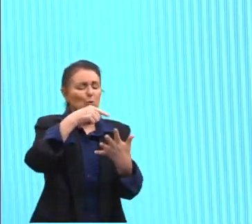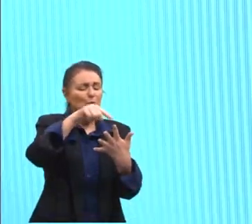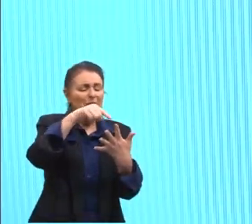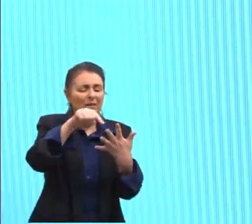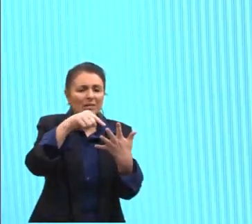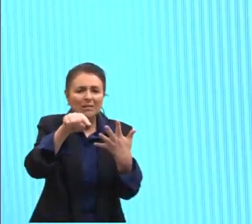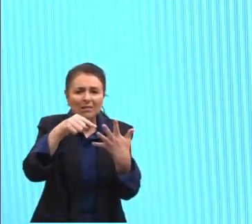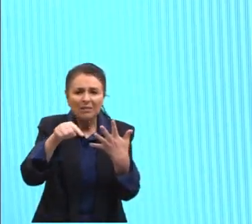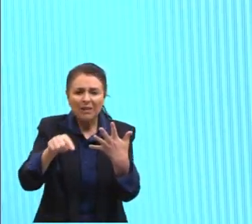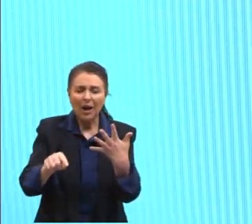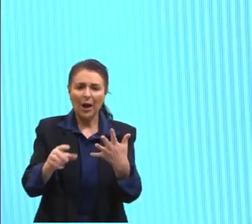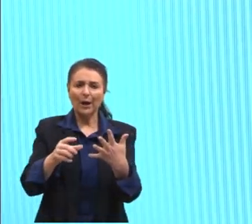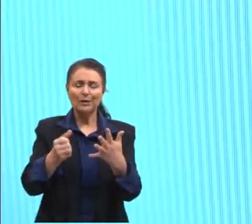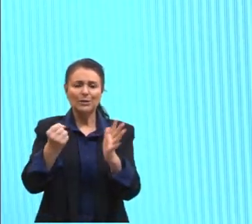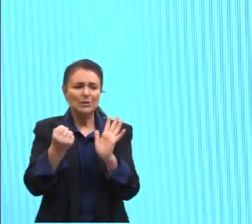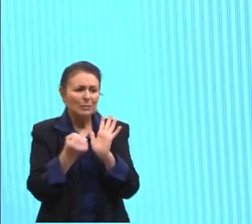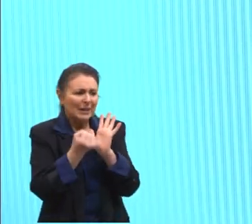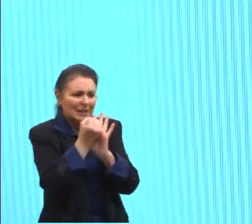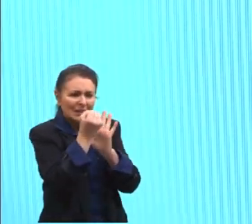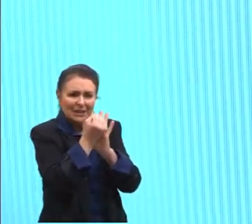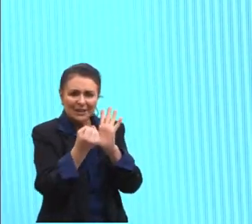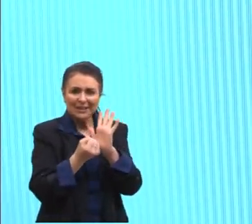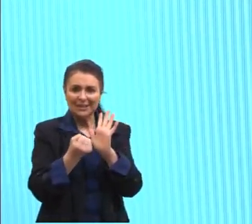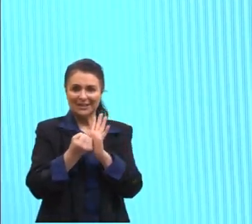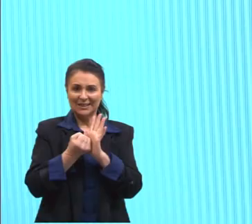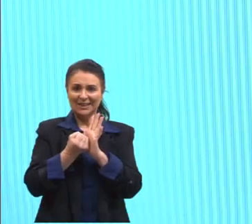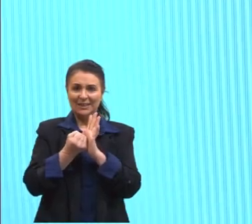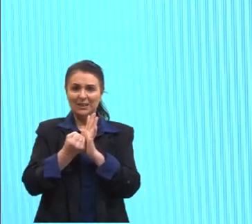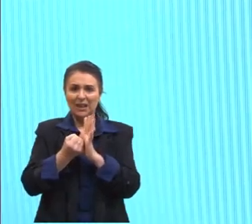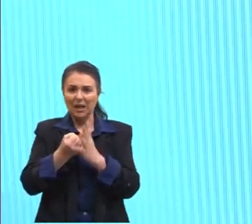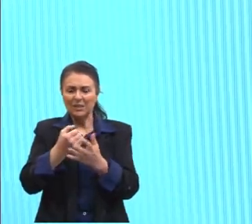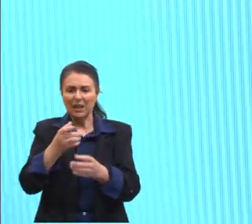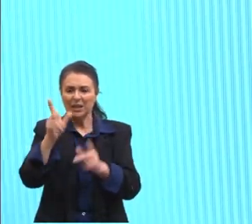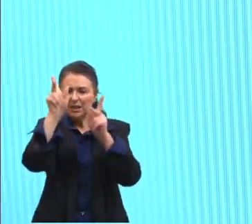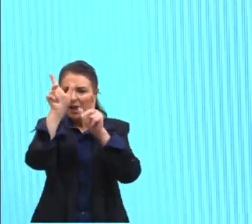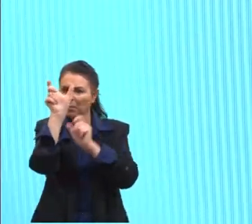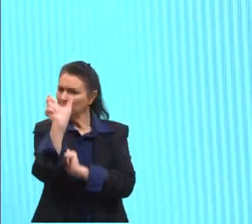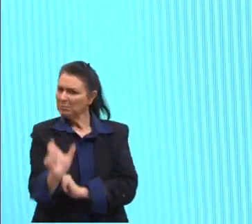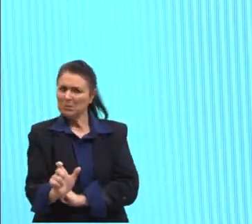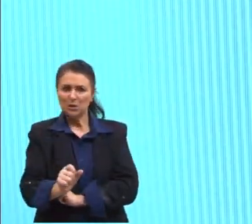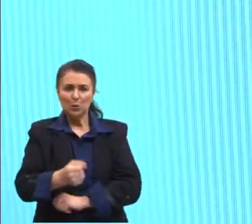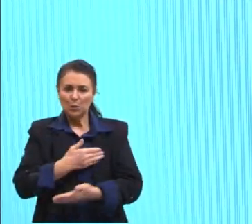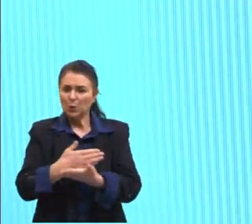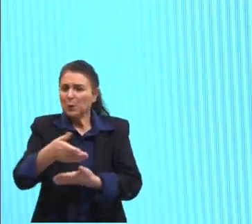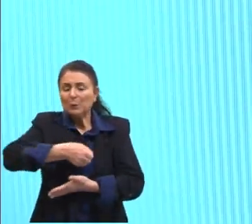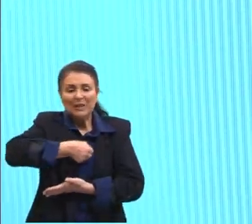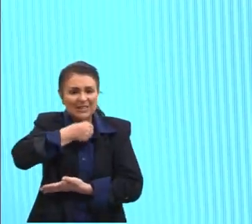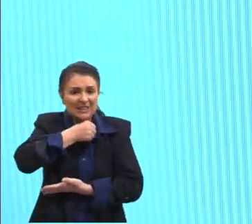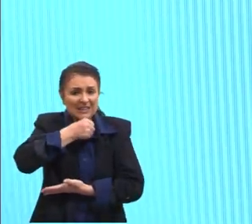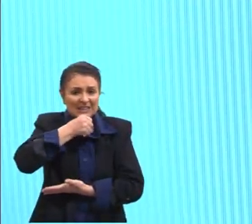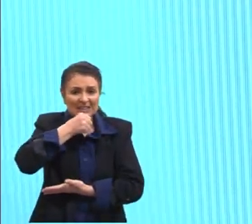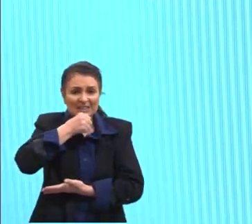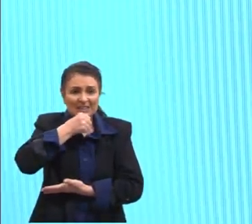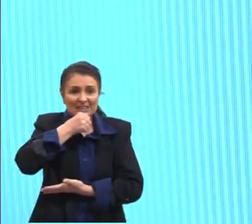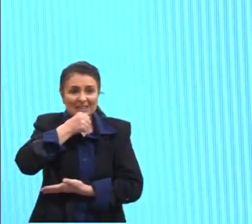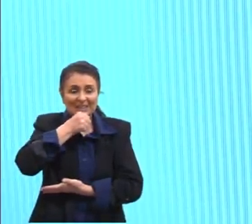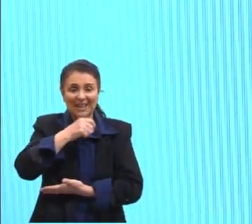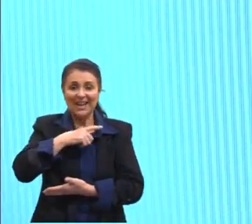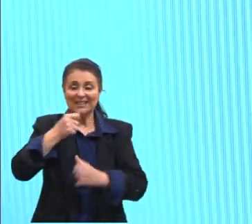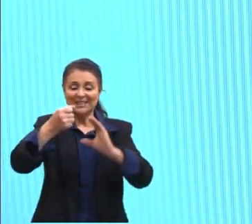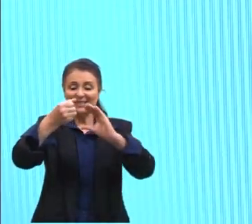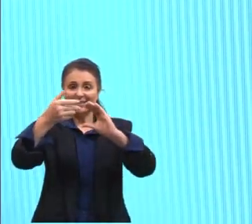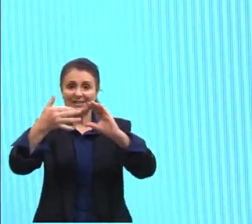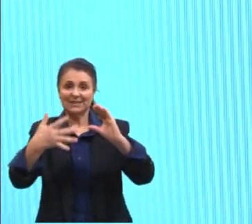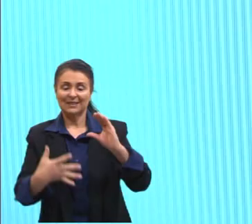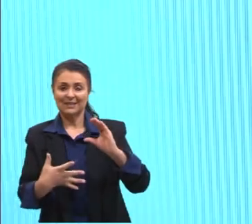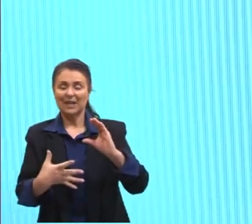os sinais de envelhecimento. E essa característica é uma